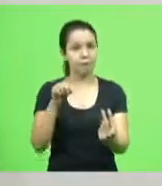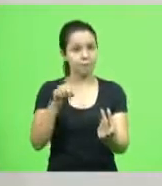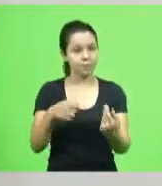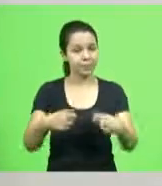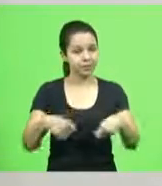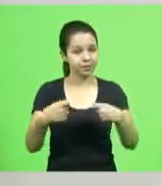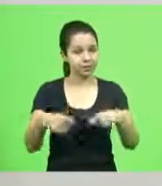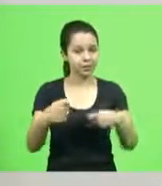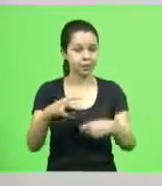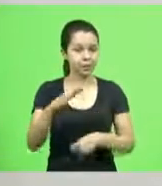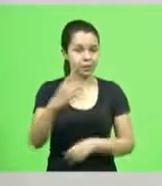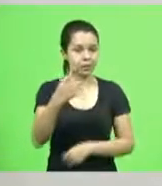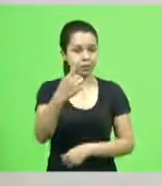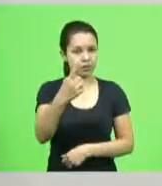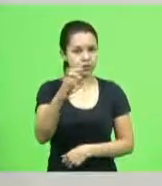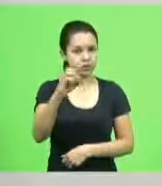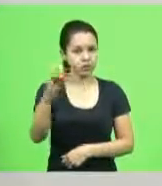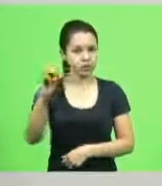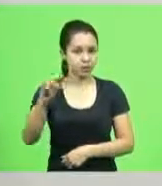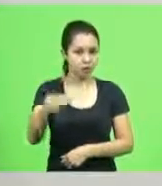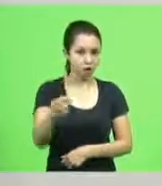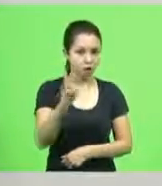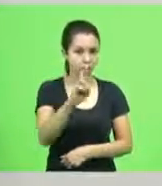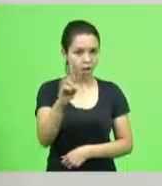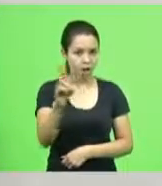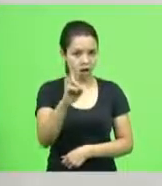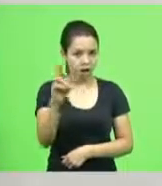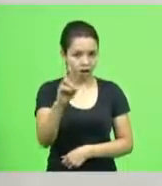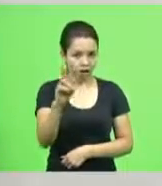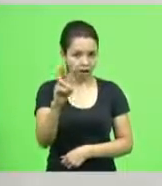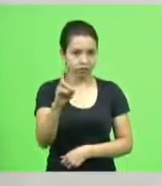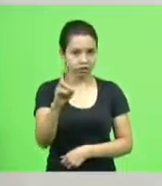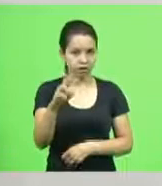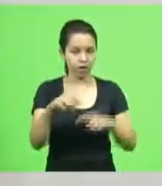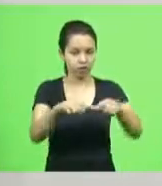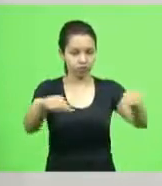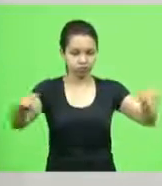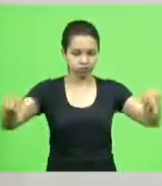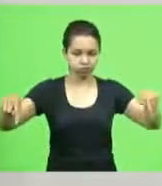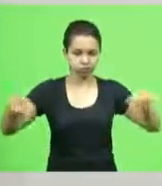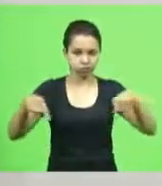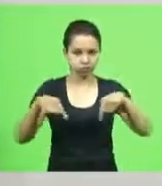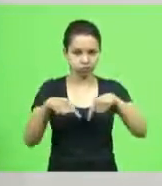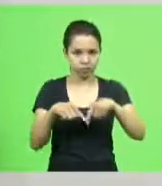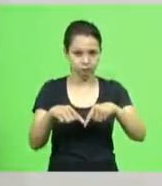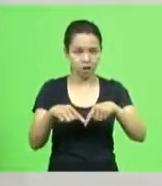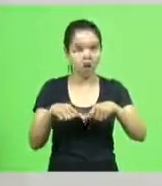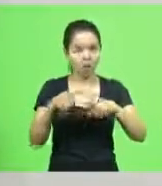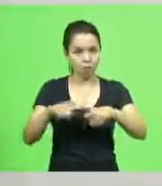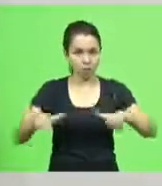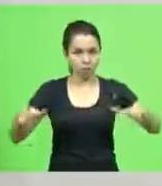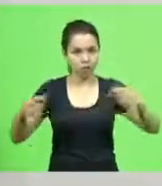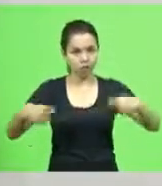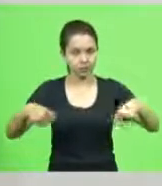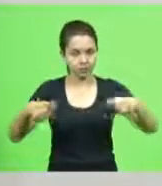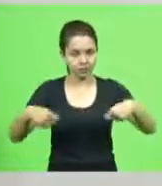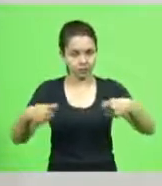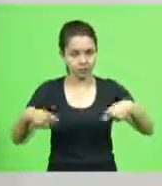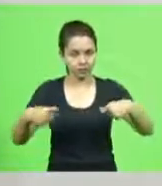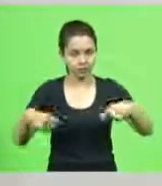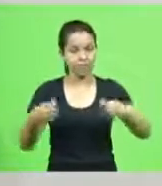quase 100 milhões de reais para desapropriação seu presidente da área do entorno nós precisamos nós precisaríamos